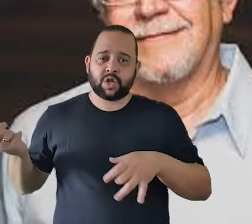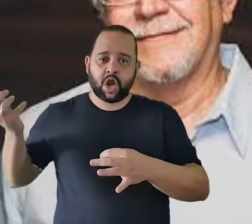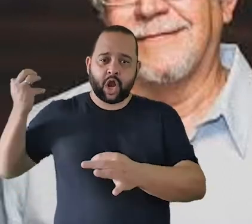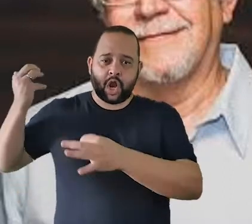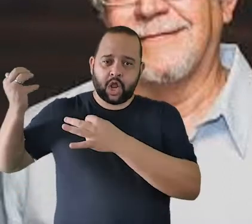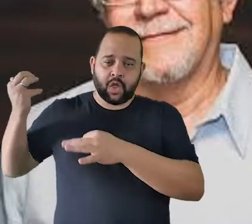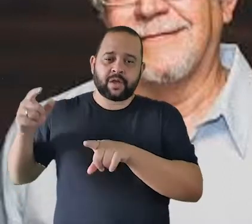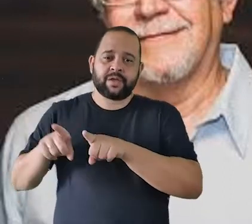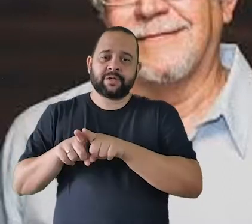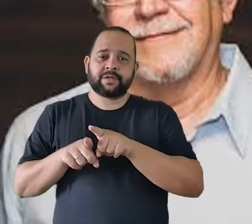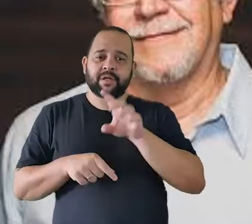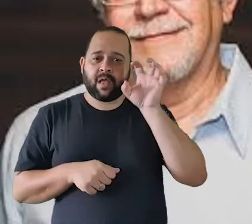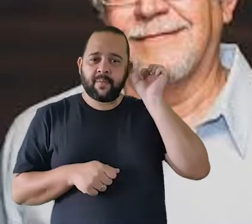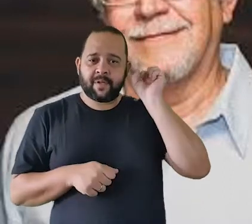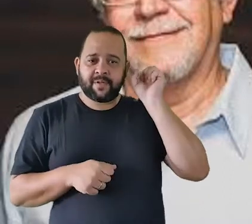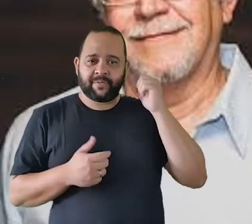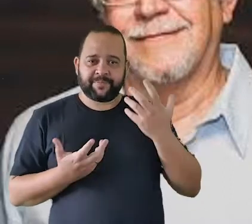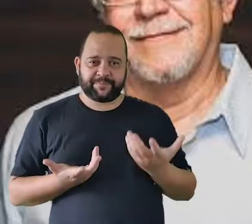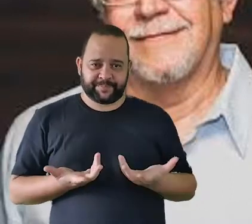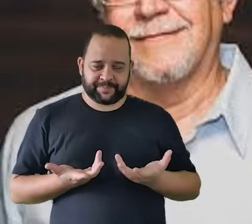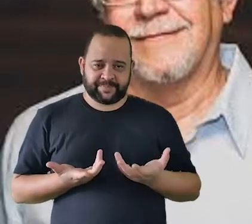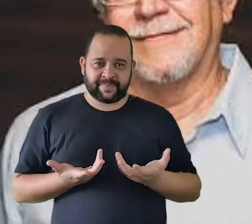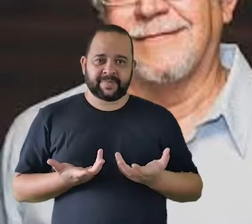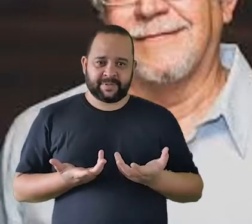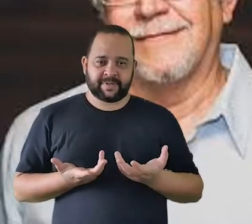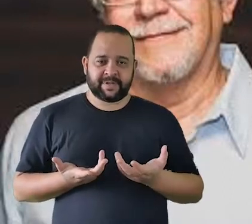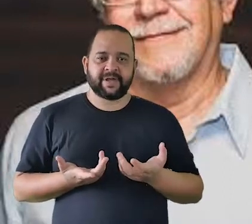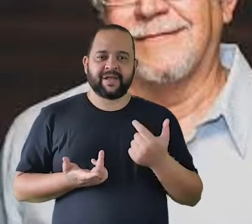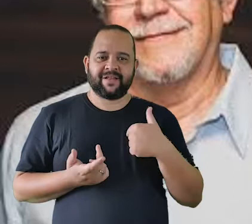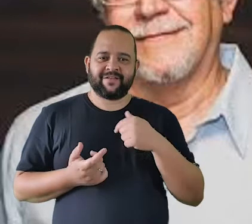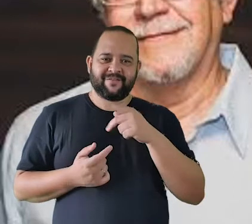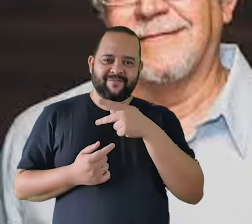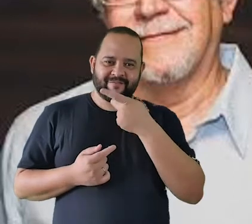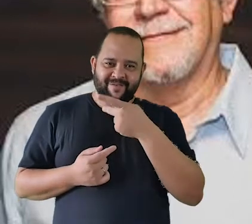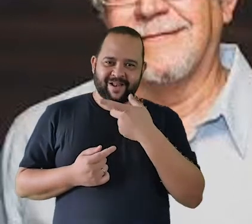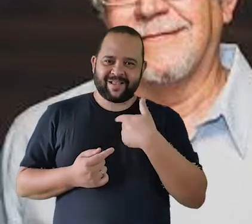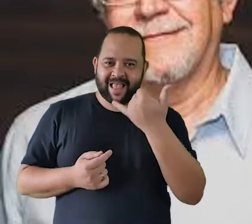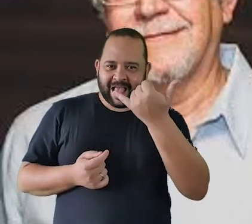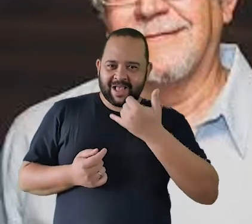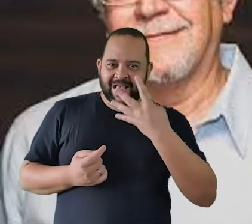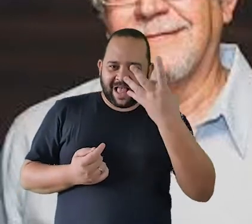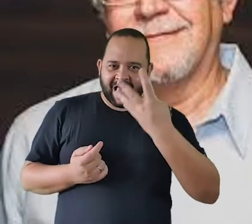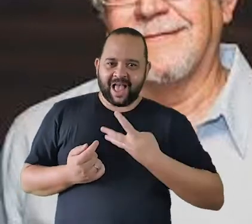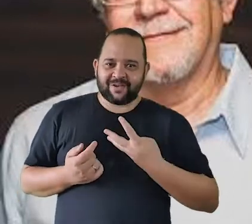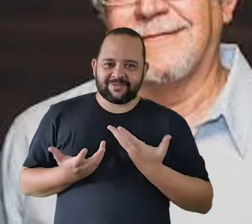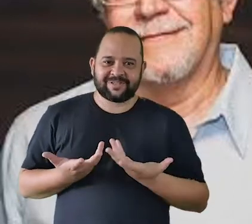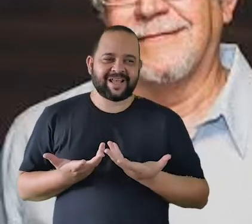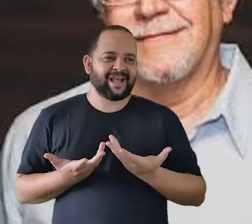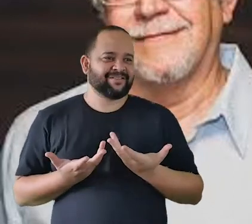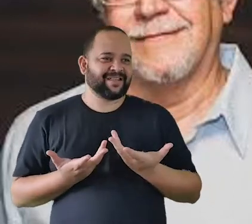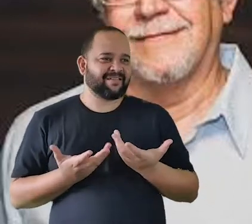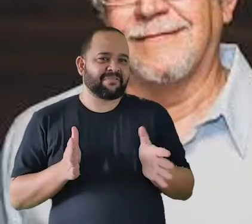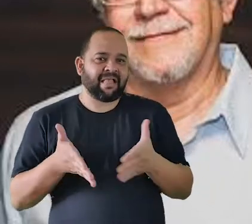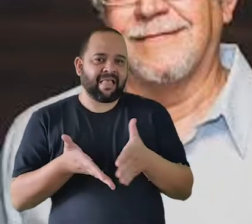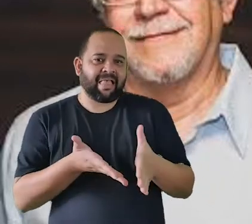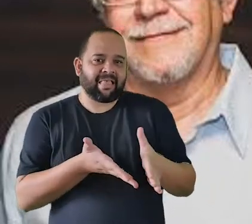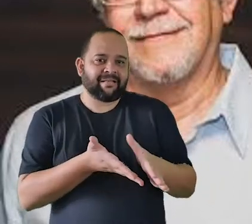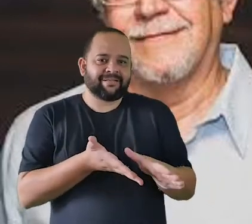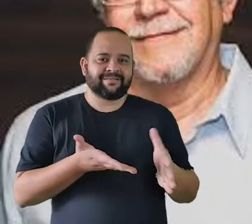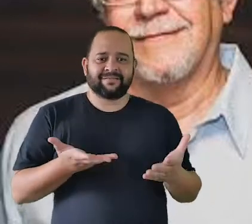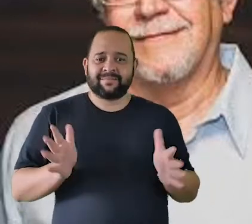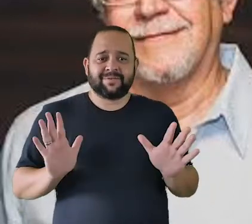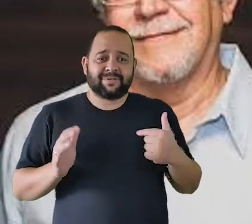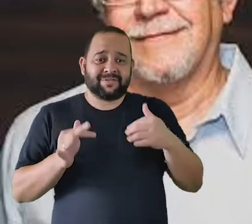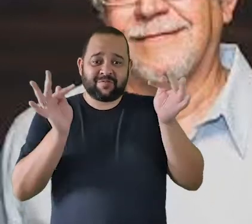Sou acusado de compositor de sambinha e fico feliz da vida com isso. Um exemplo disso é a Sinfonieta Seconda